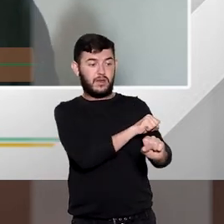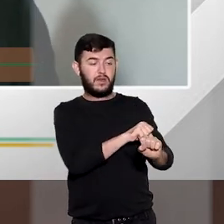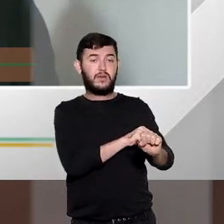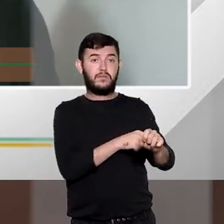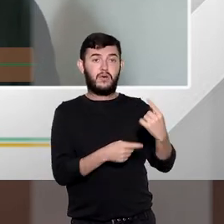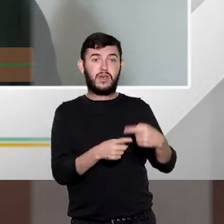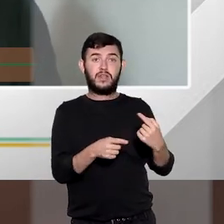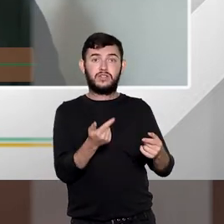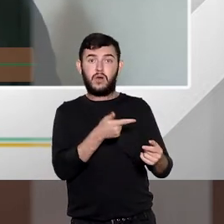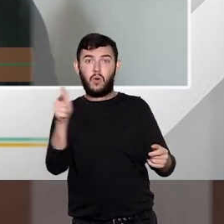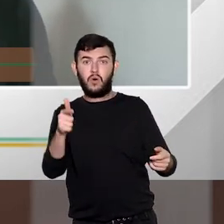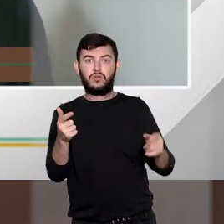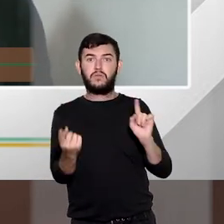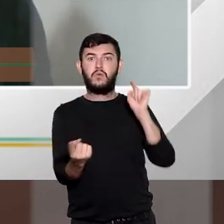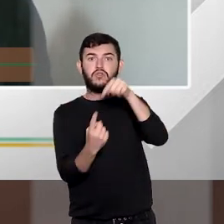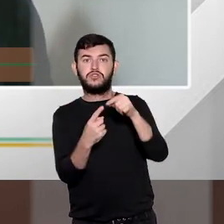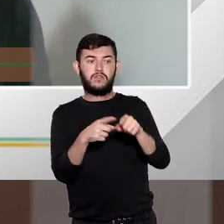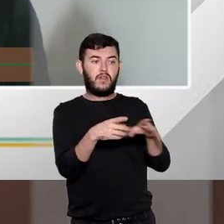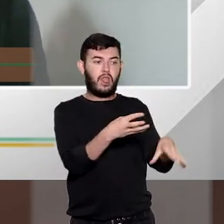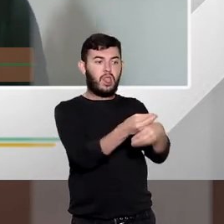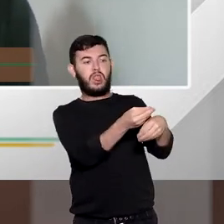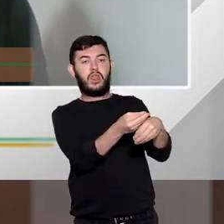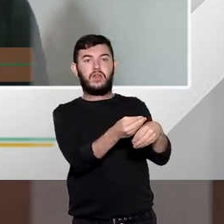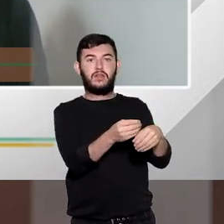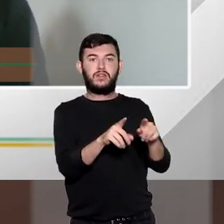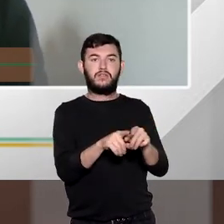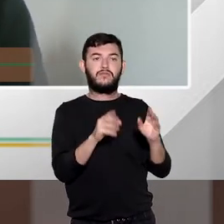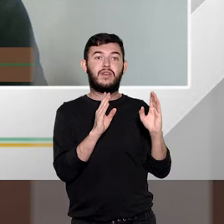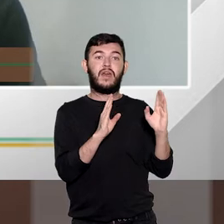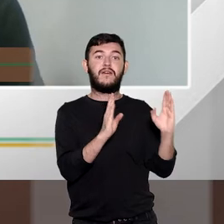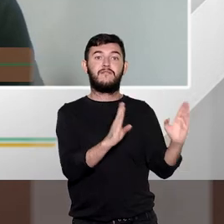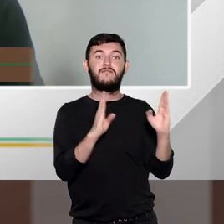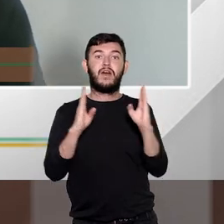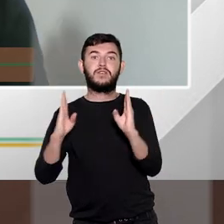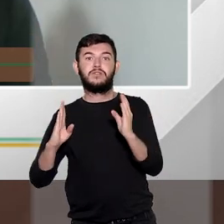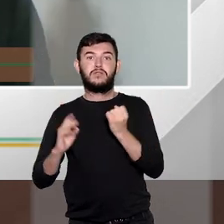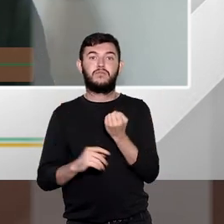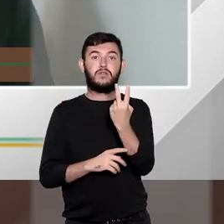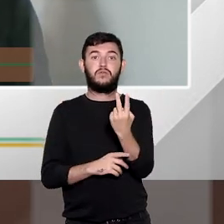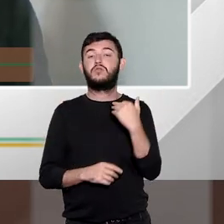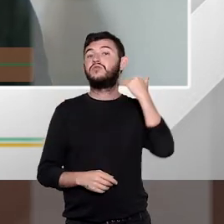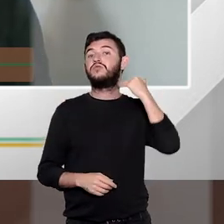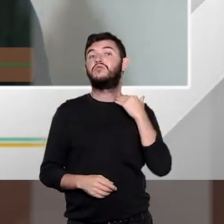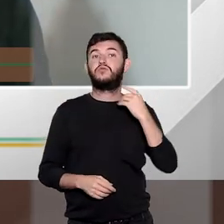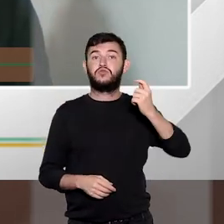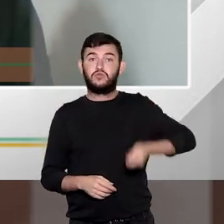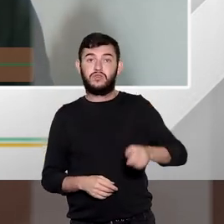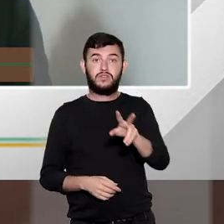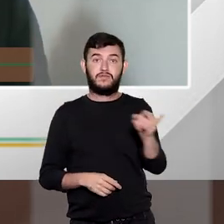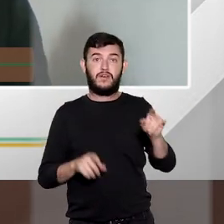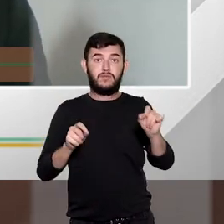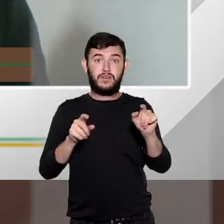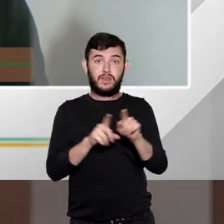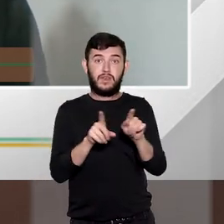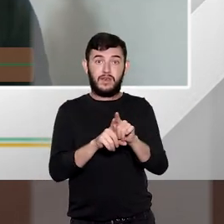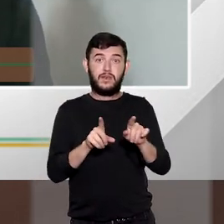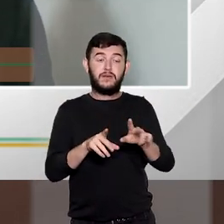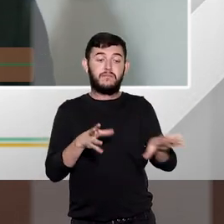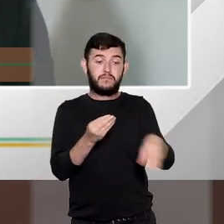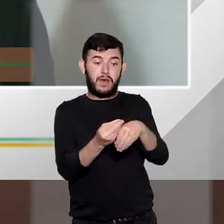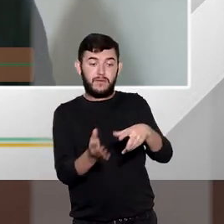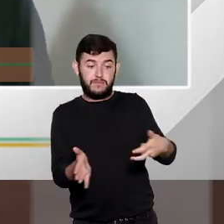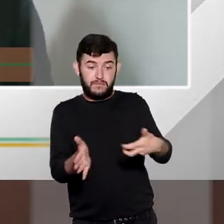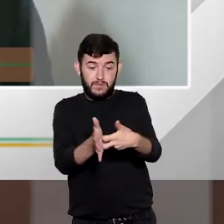pelo motivo fútil, e aí vai chegar na segunda fase e o juiz vai considerar esse motivo fútil para agravar a pena dele. Poderia?